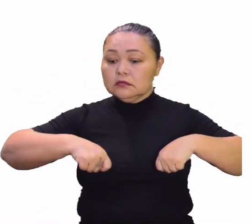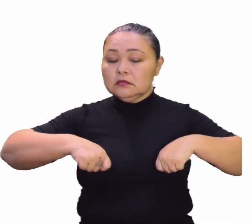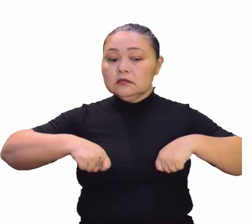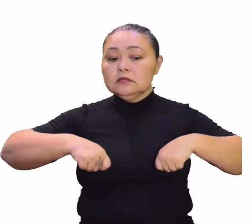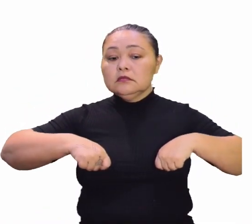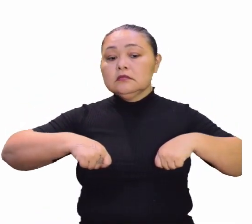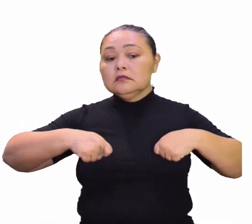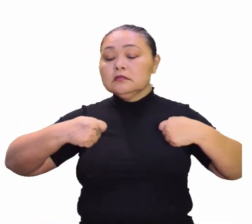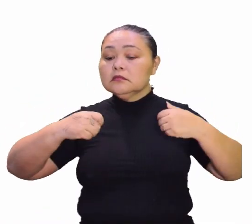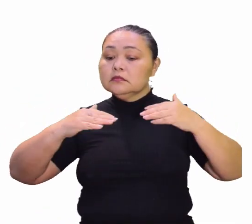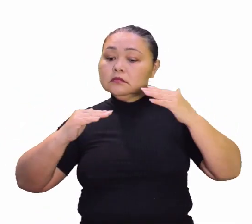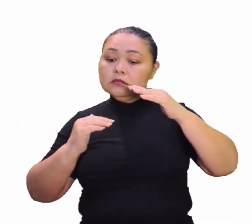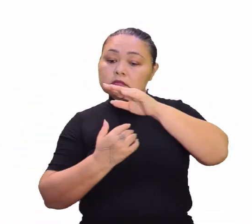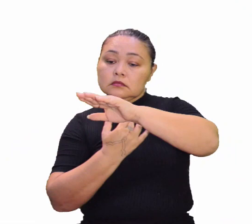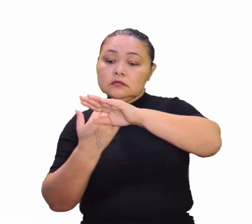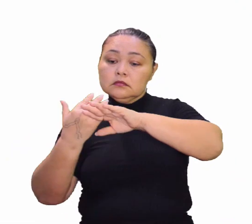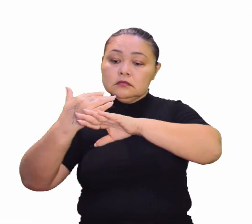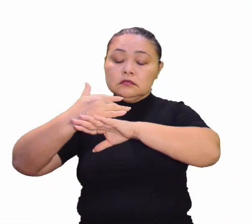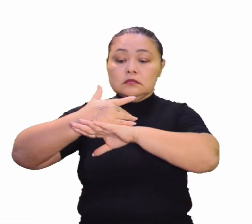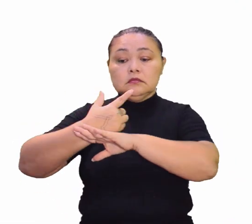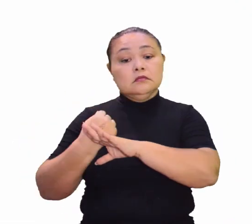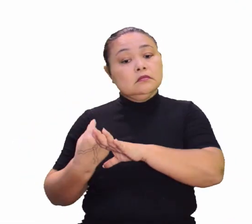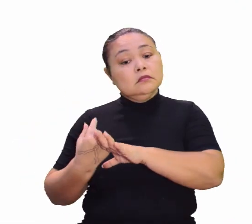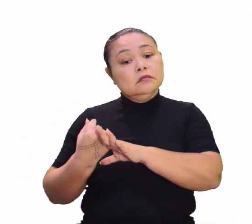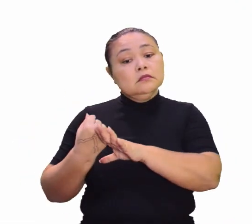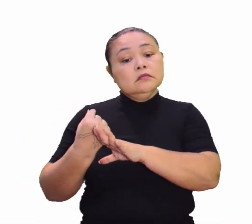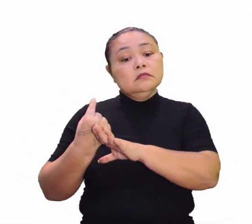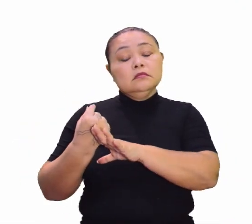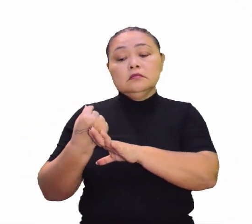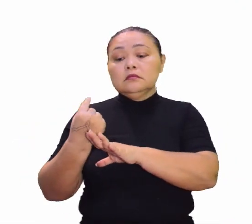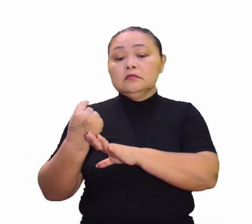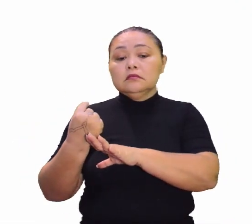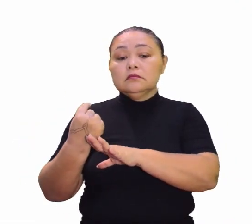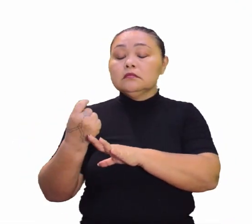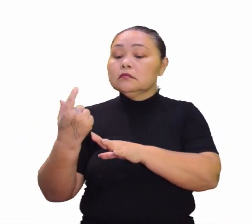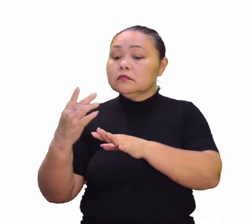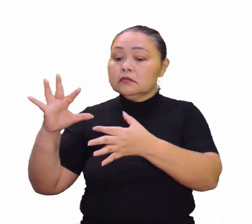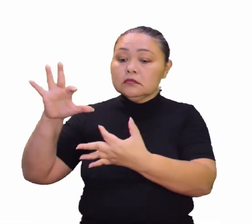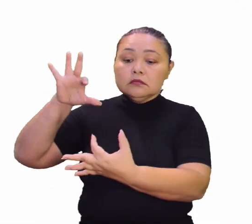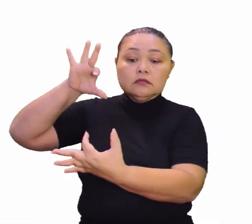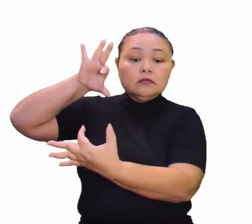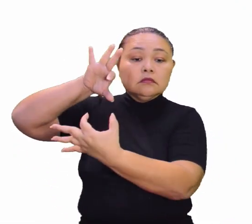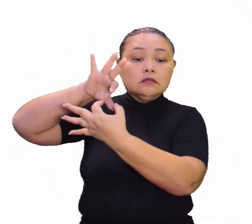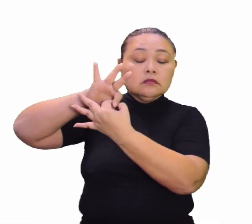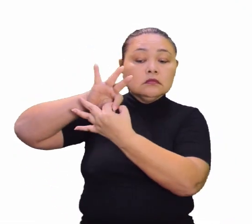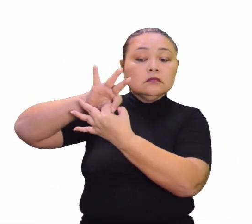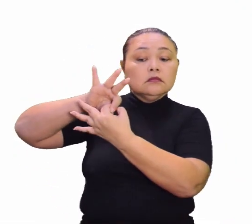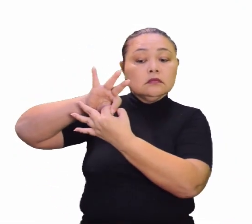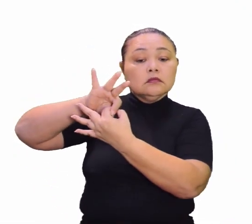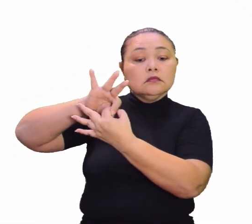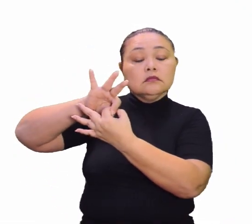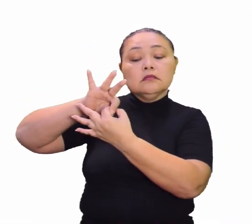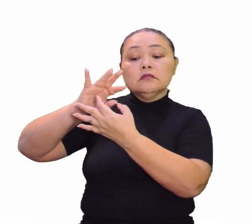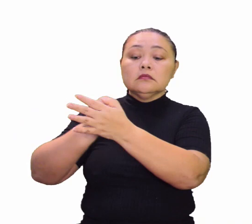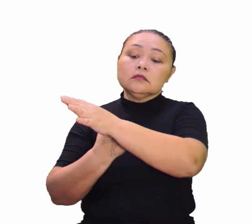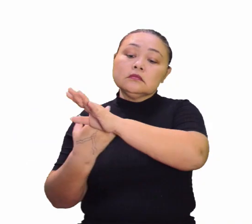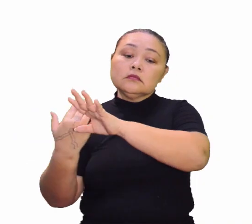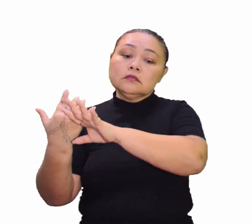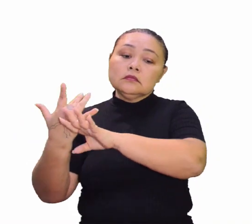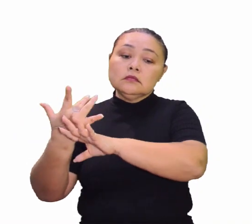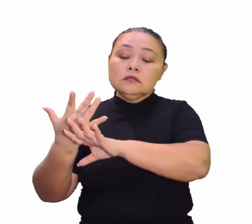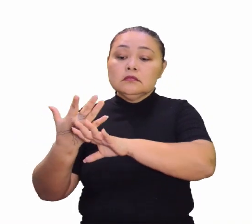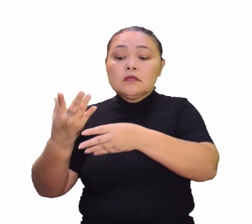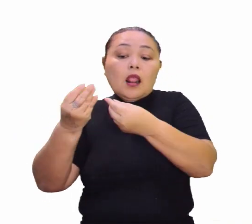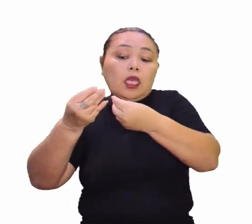O ecológico e o econômico, gente tem que fazer de uma forma que esse ecológico não